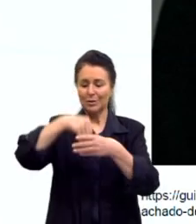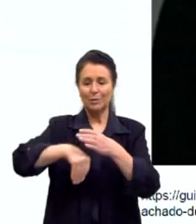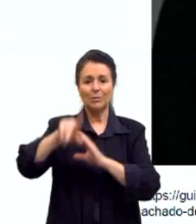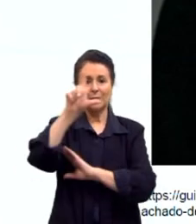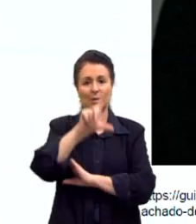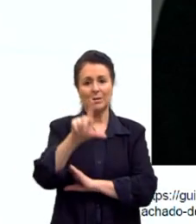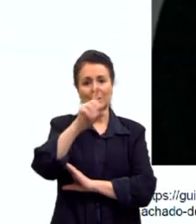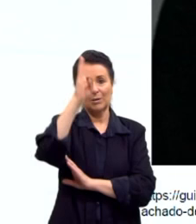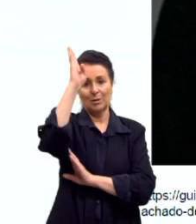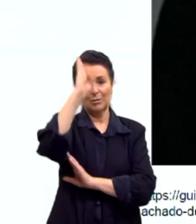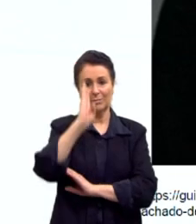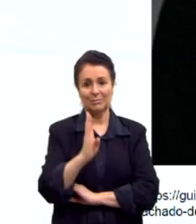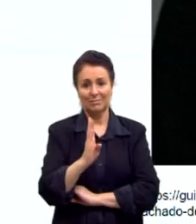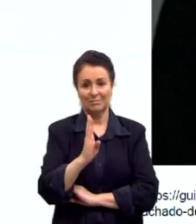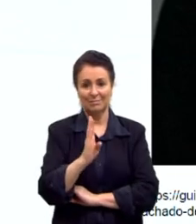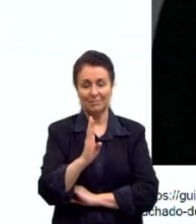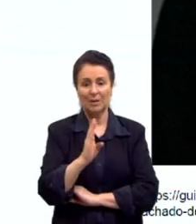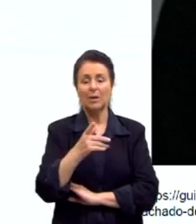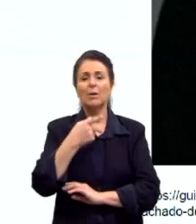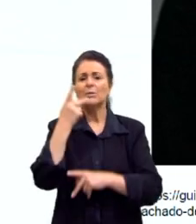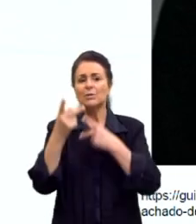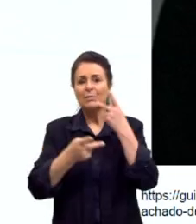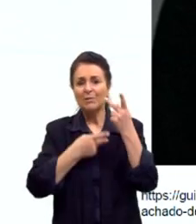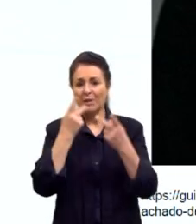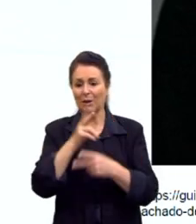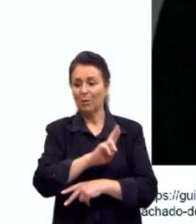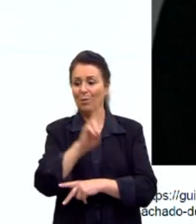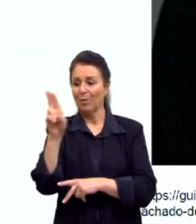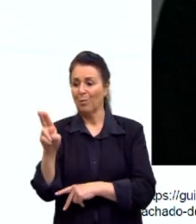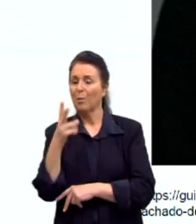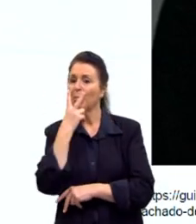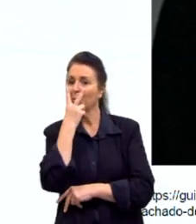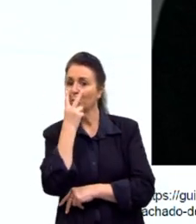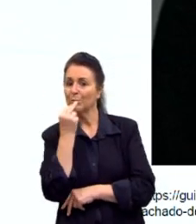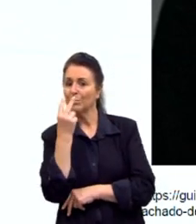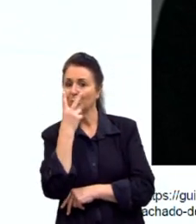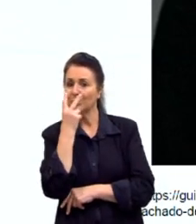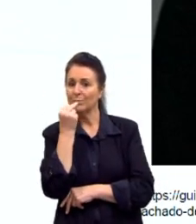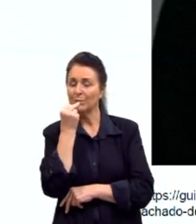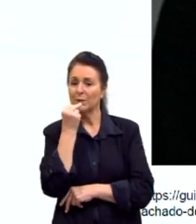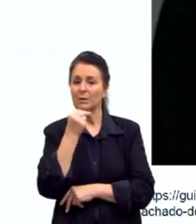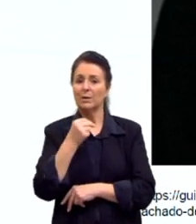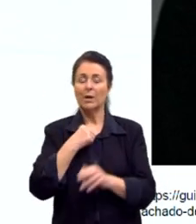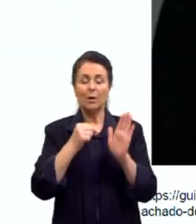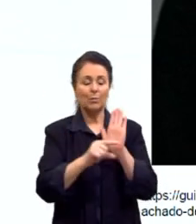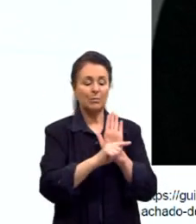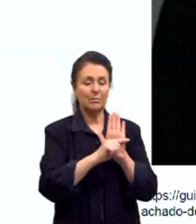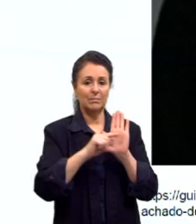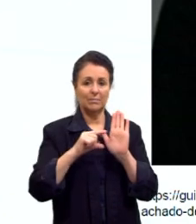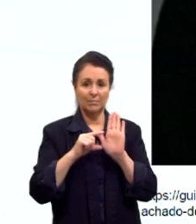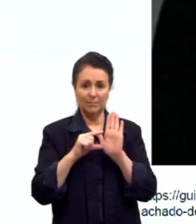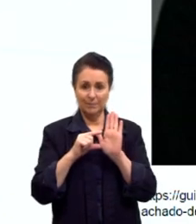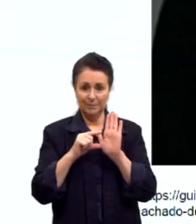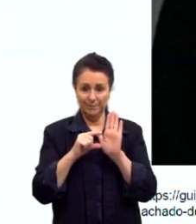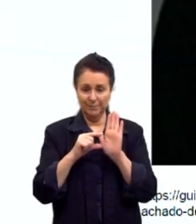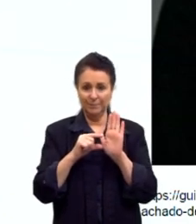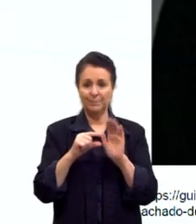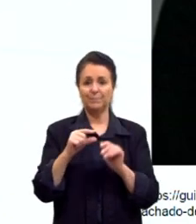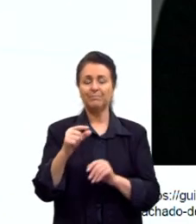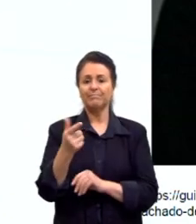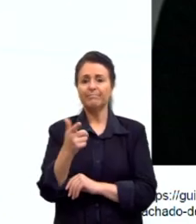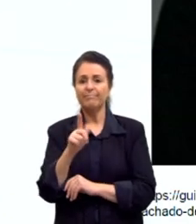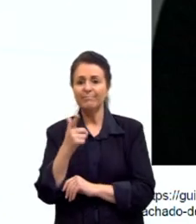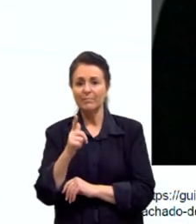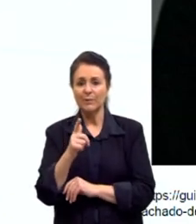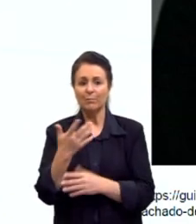E assim, quando se fala em Machado de Assis, a gente está falando de um autor que não teve estudos. Aqui temos